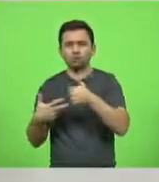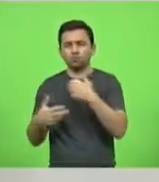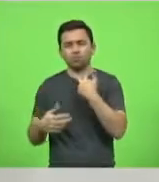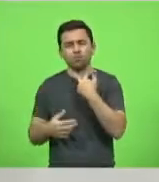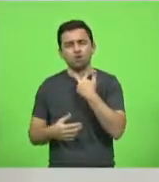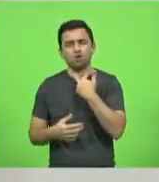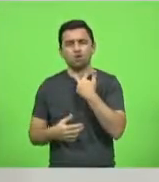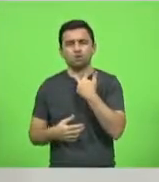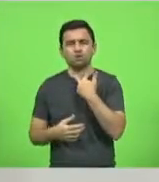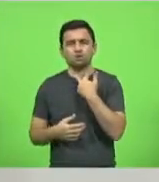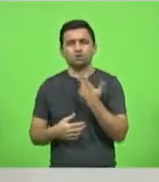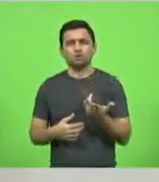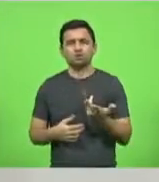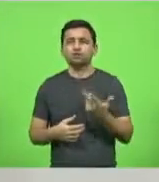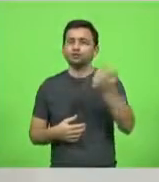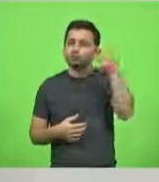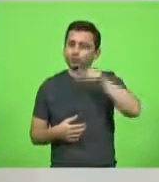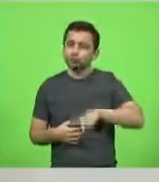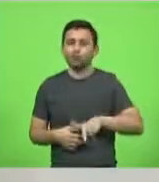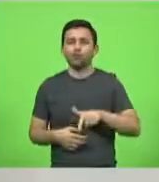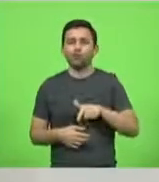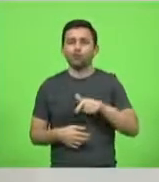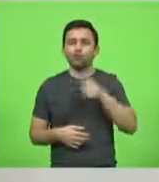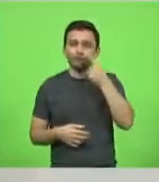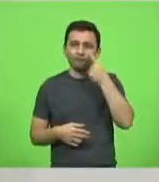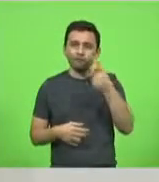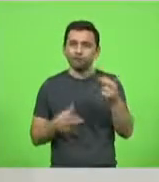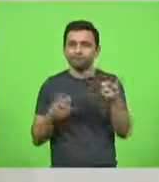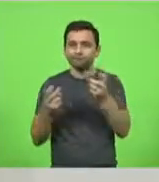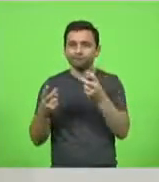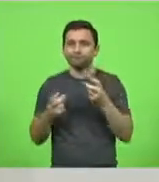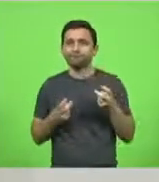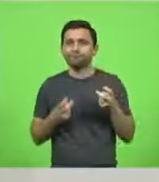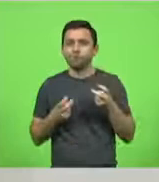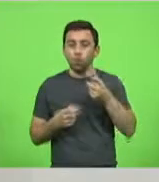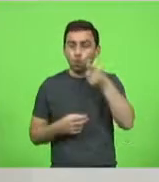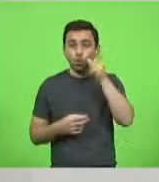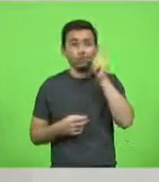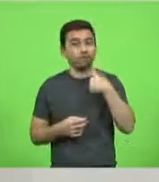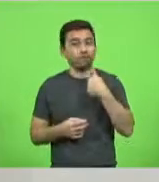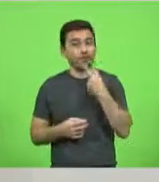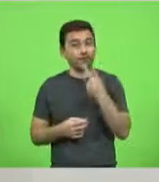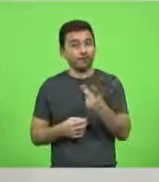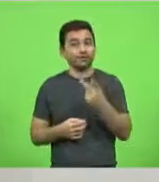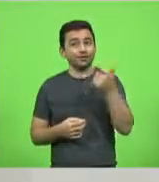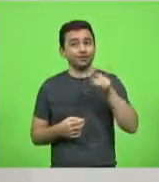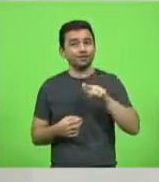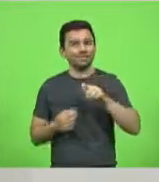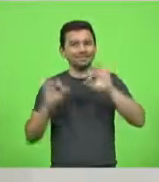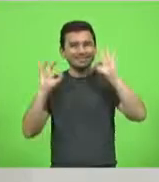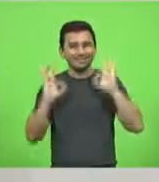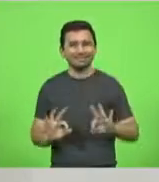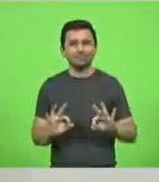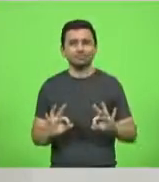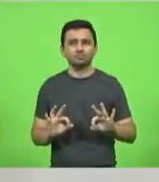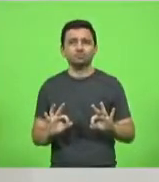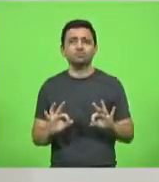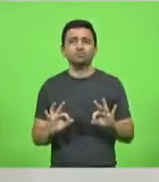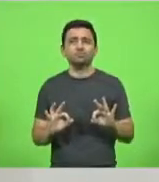E, mais uma vez, a gente vê isso acontecendo. Como disse ontem, afirmo com quase absoluta certeza